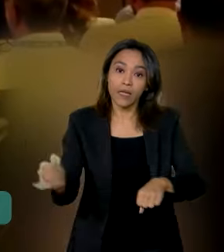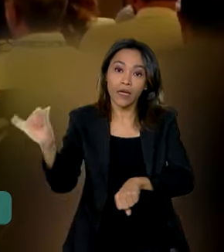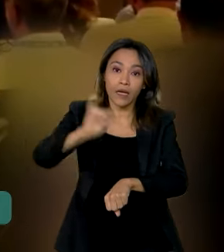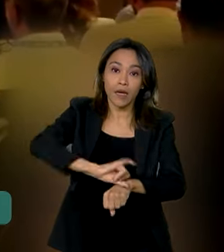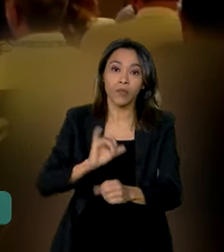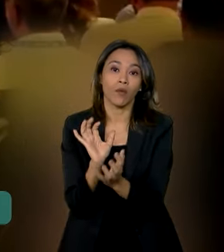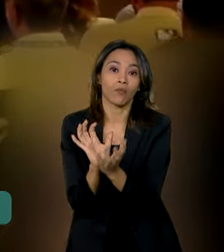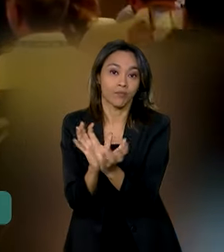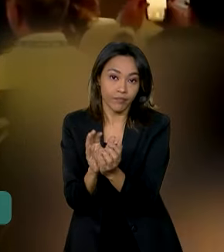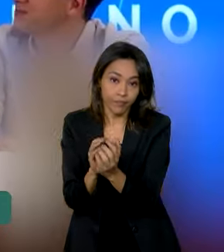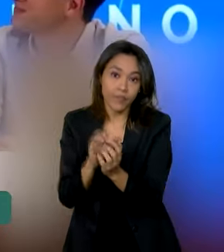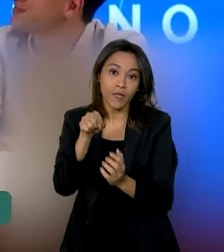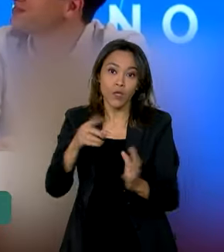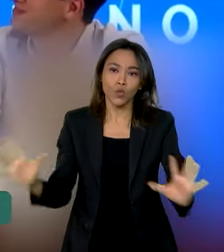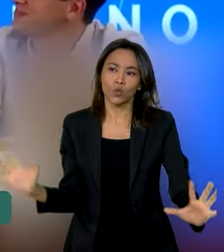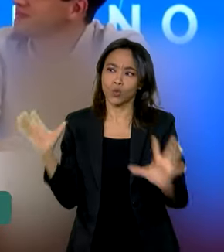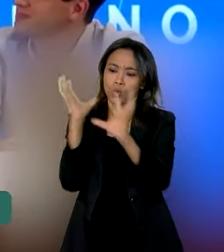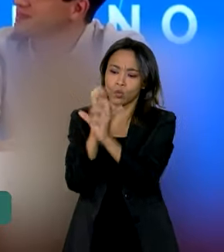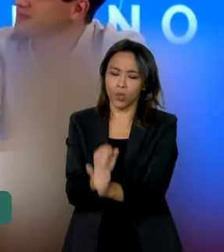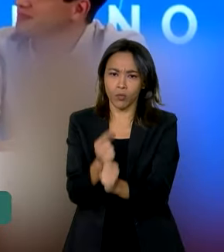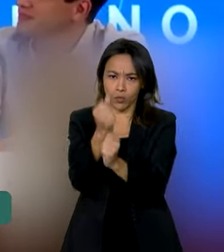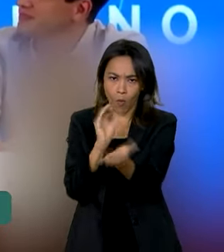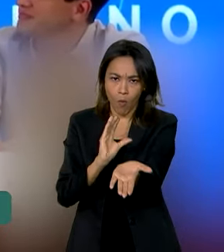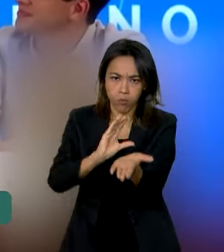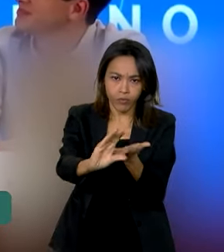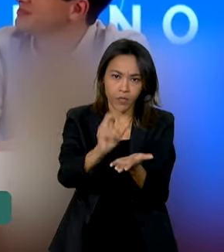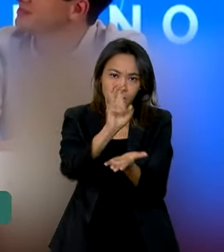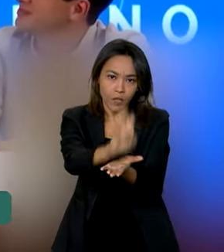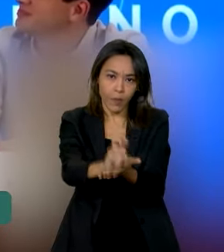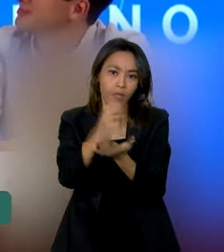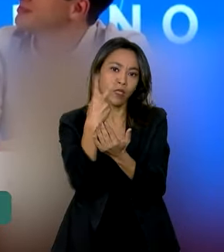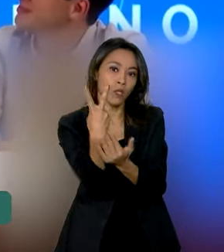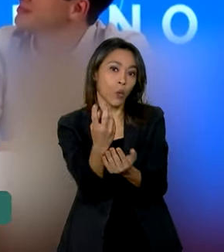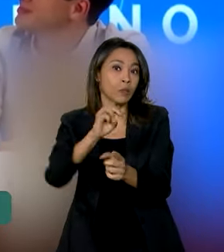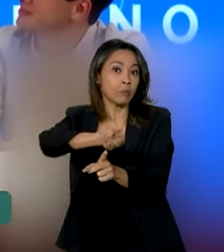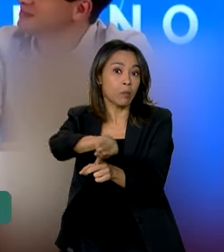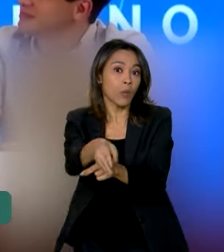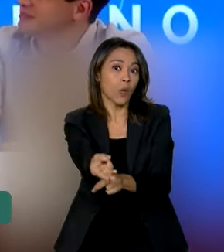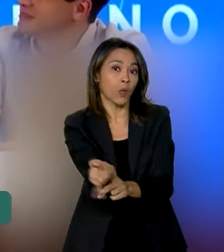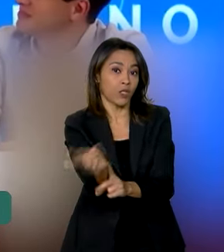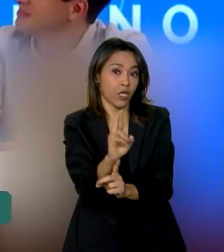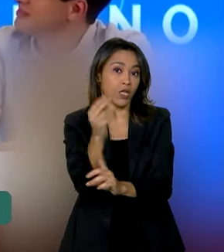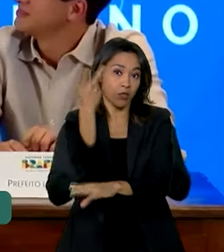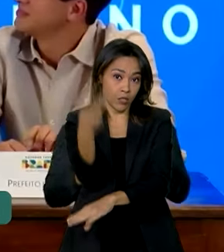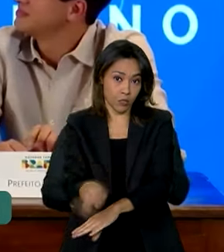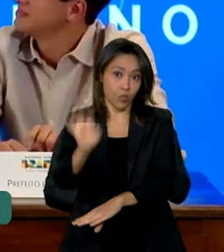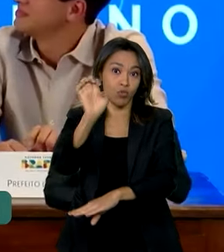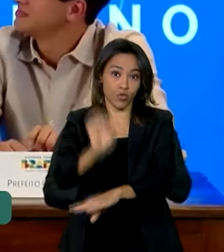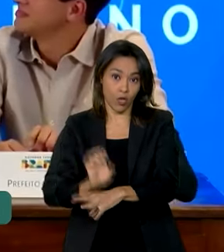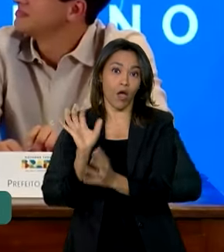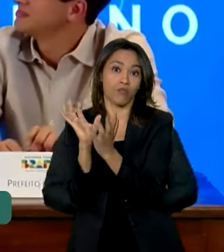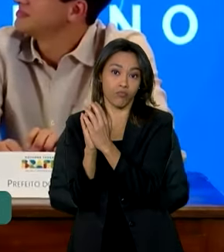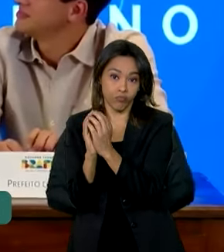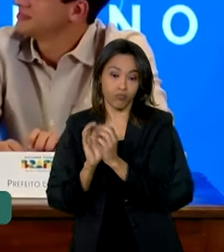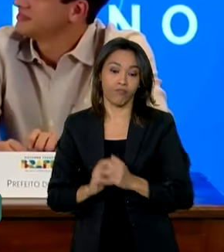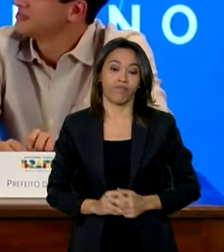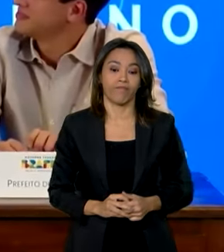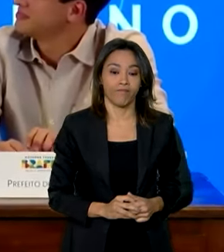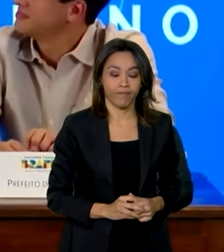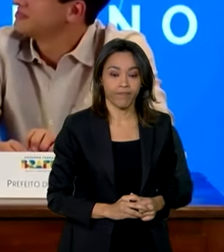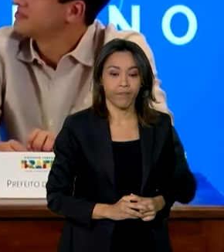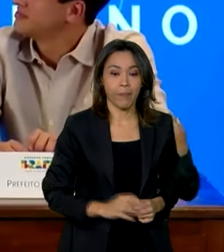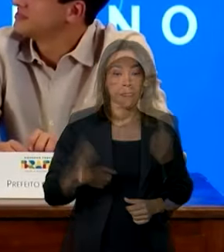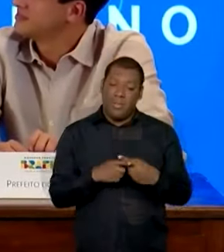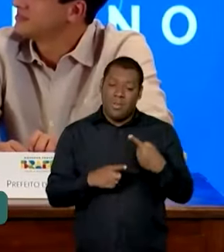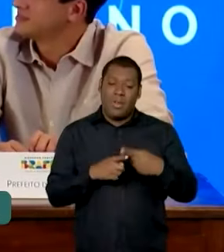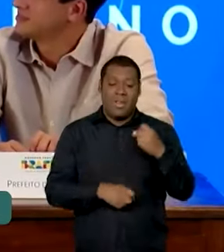investimento total foi de 52 milhões de reais para o Estado. Da parte do governo federal, não